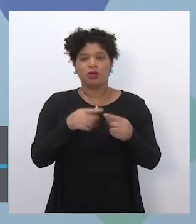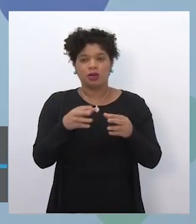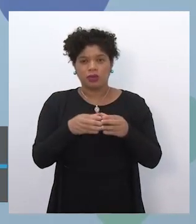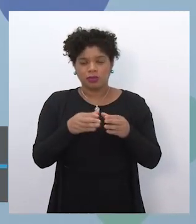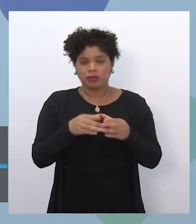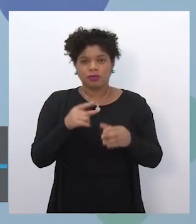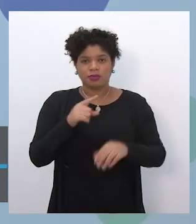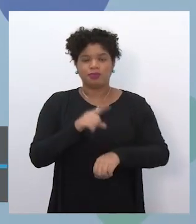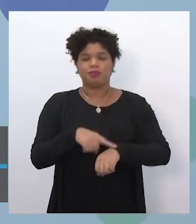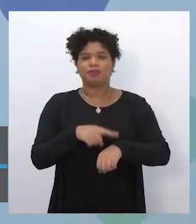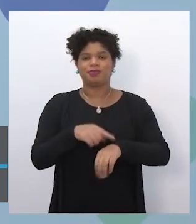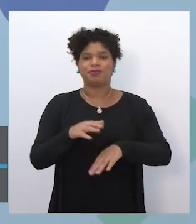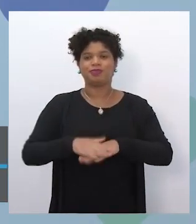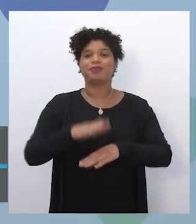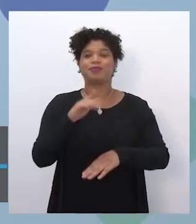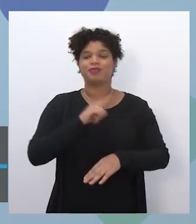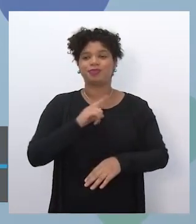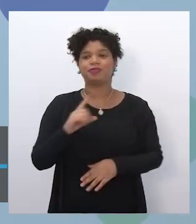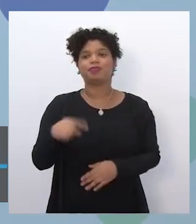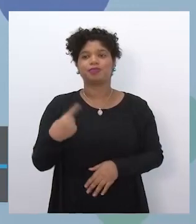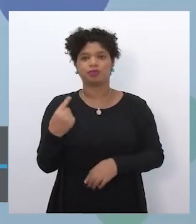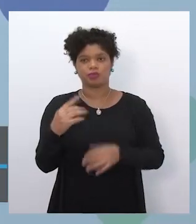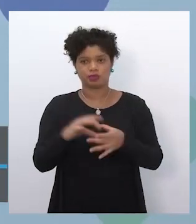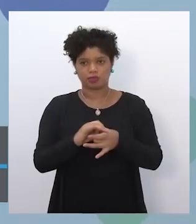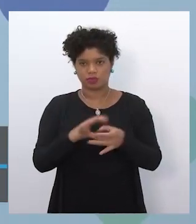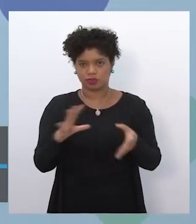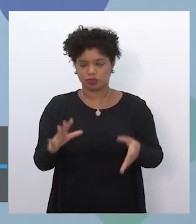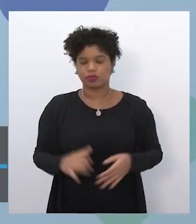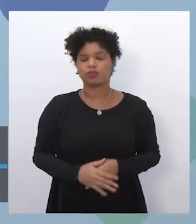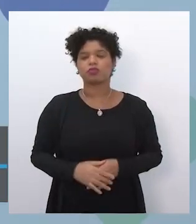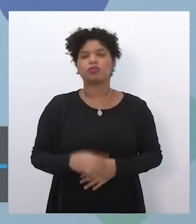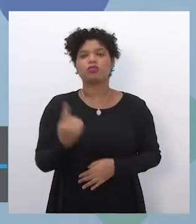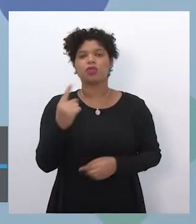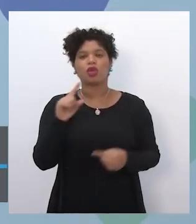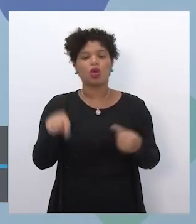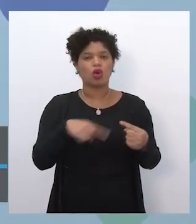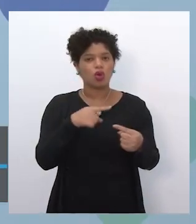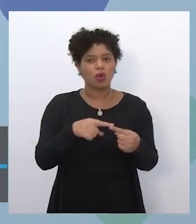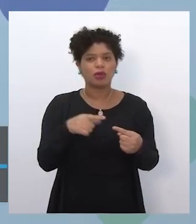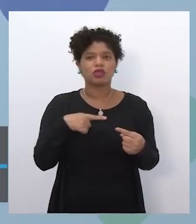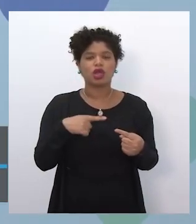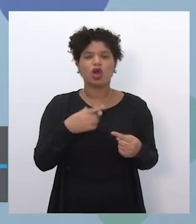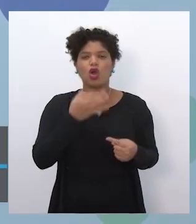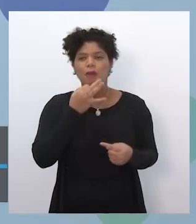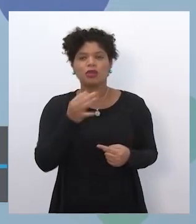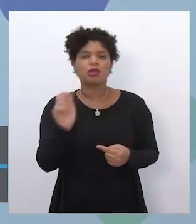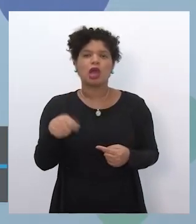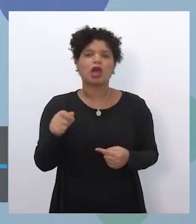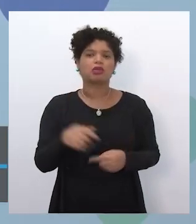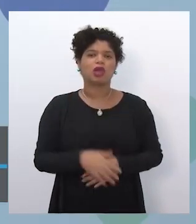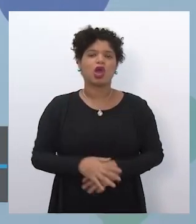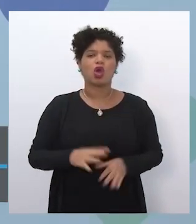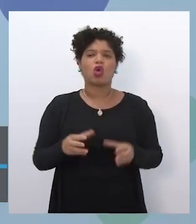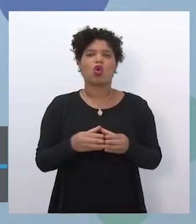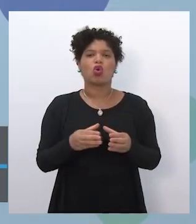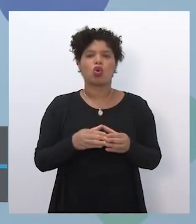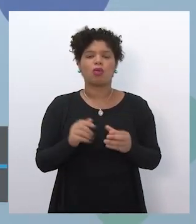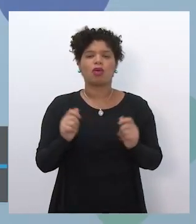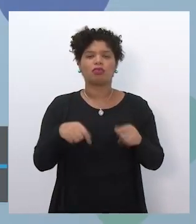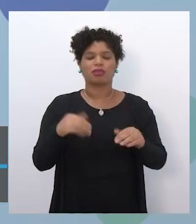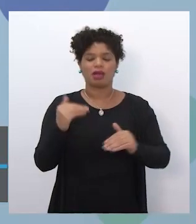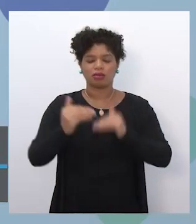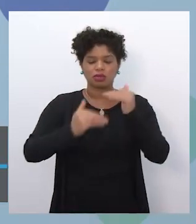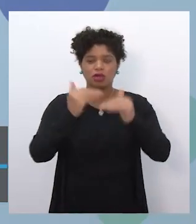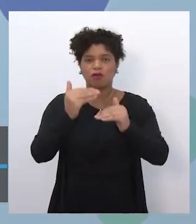ter um tempo maior aí. A gente vai disponibilizar mais de uma missão por semestre como opção. Então, eventualmente, se o grupo conseguir desenvolver essa